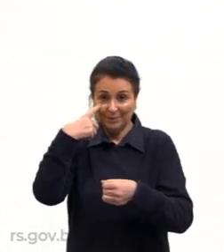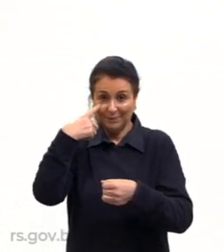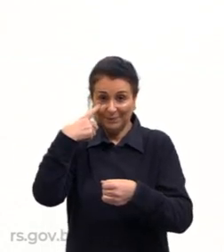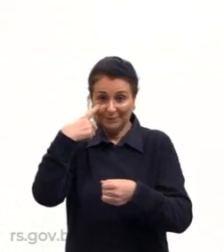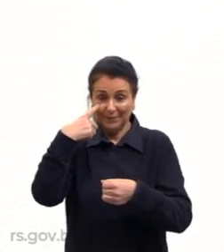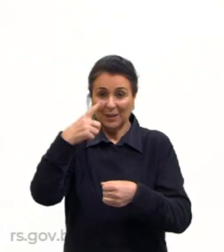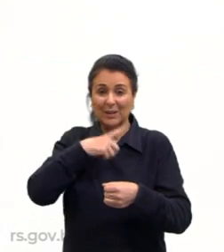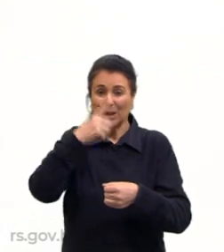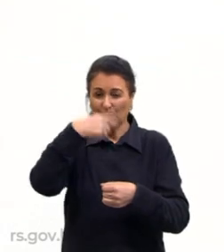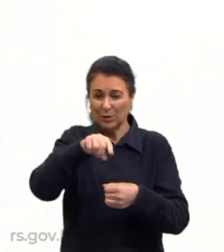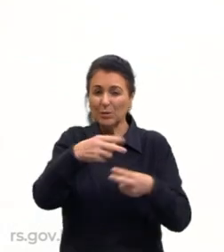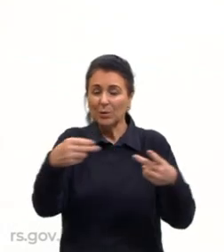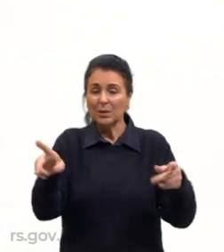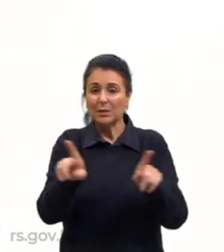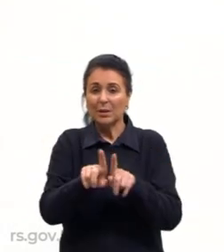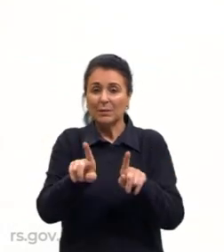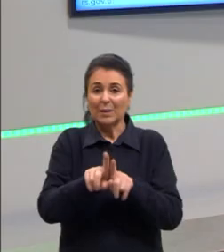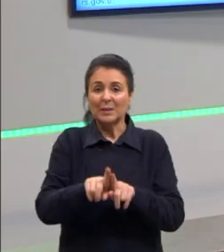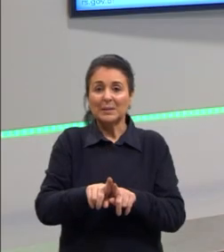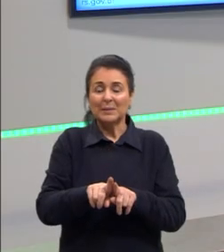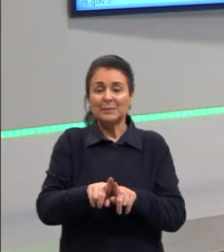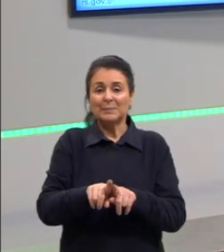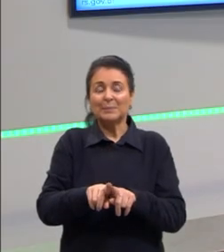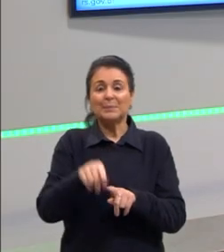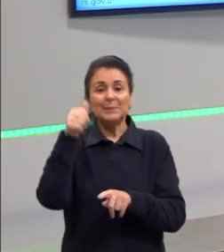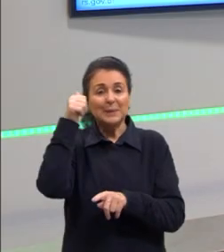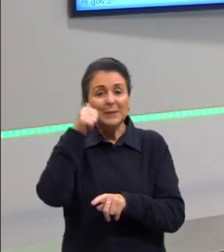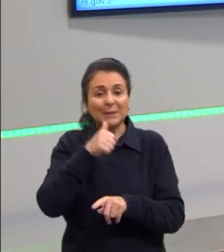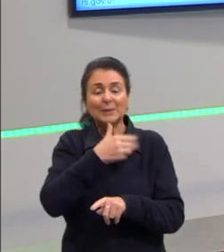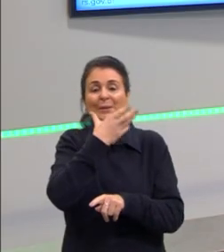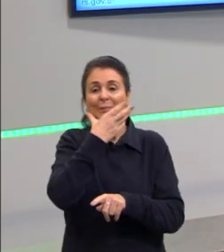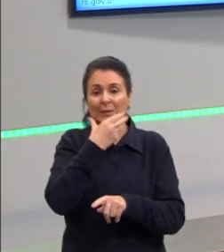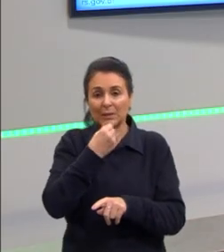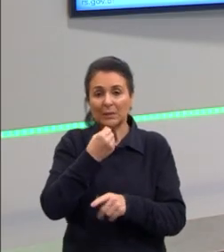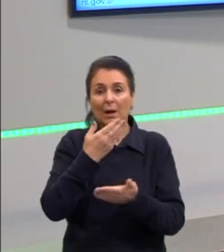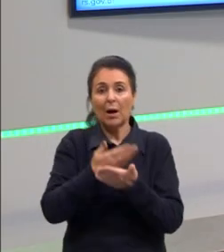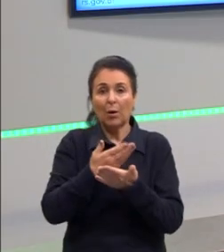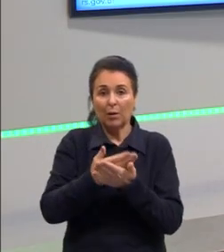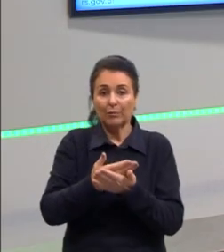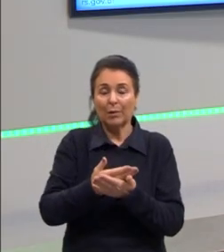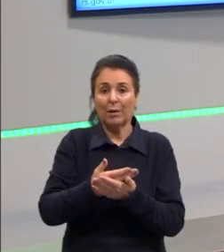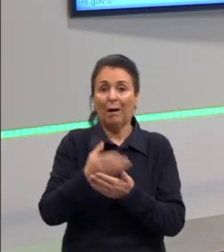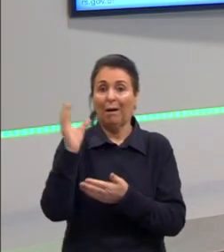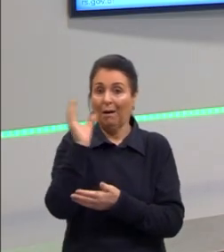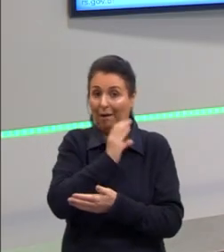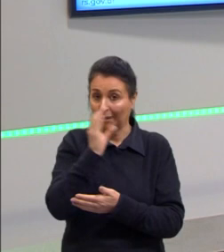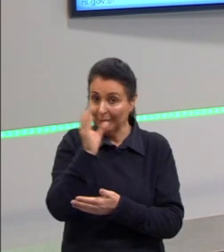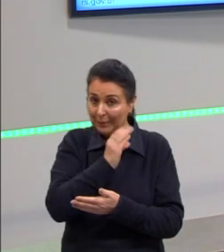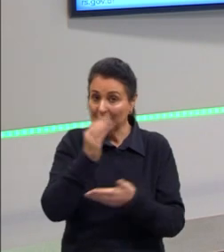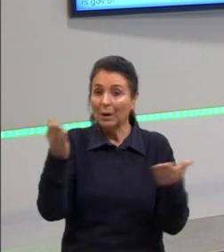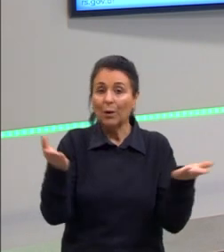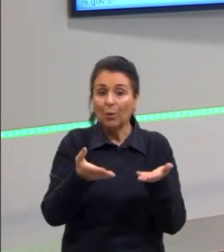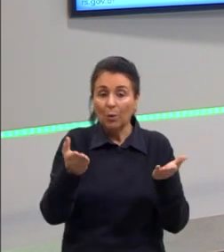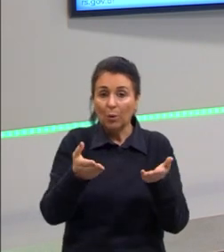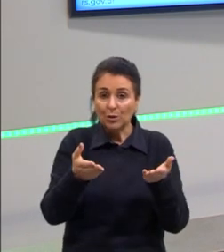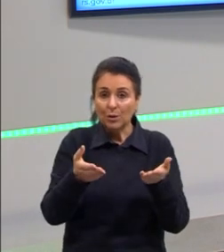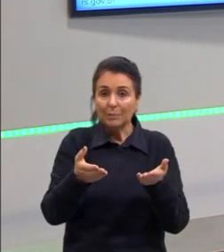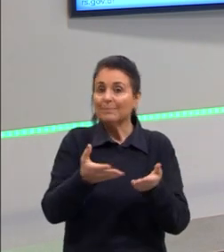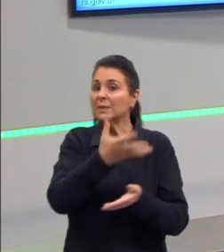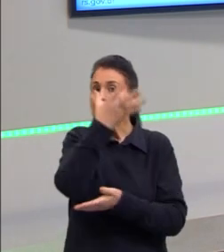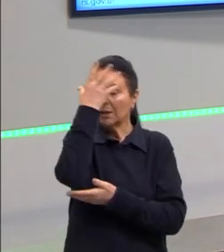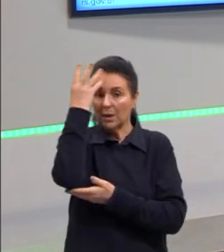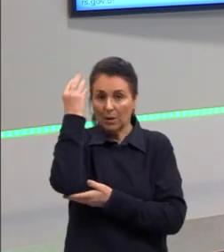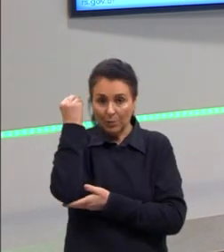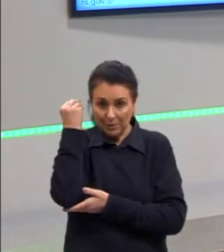coisas. Meninos e meninas, a aula foi corrida hoje, a aula foi um pouco pesada, mas não te esquece,